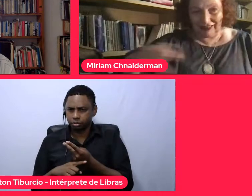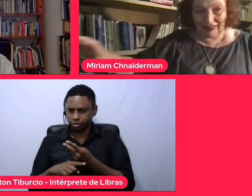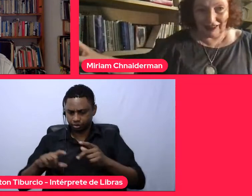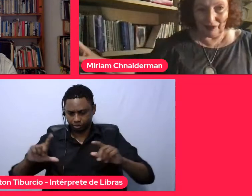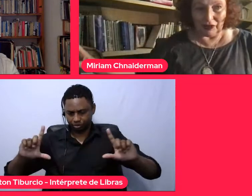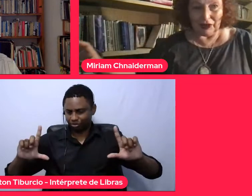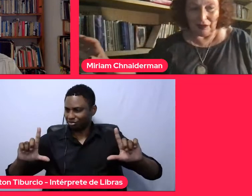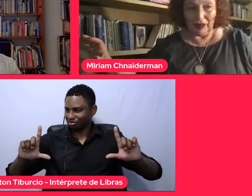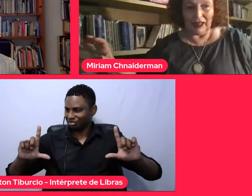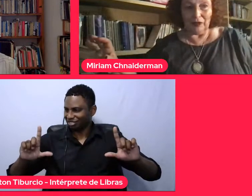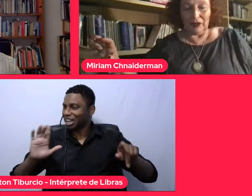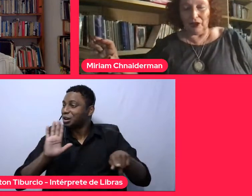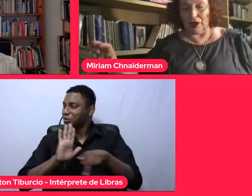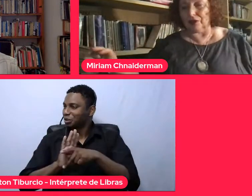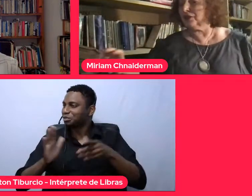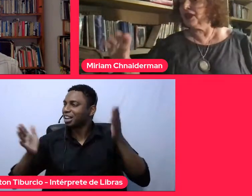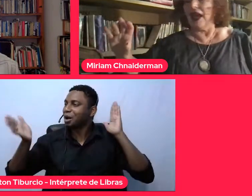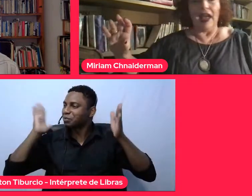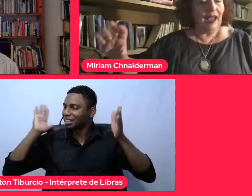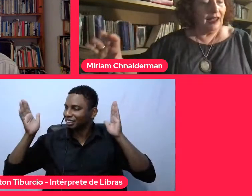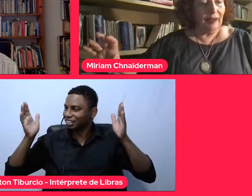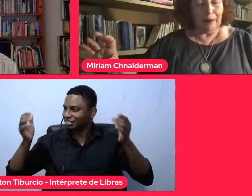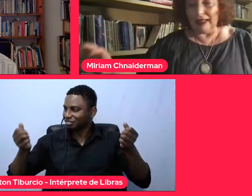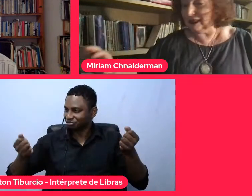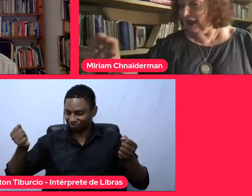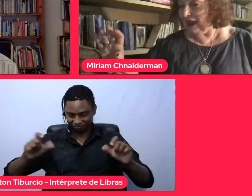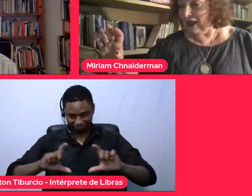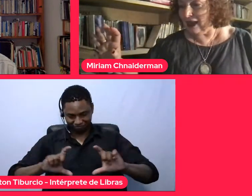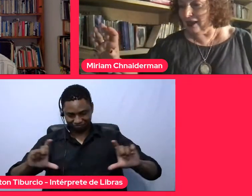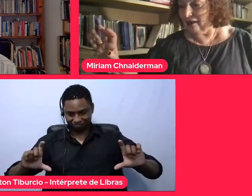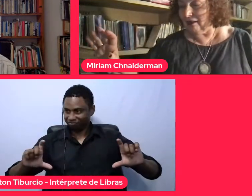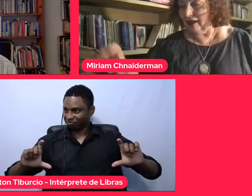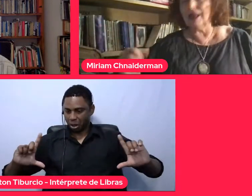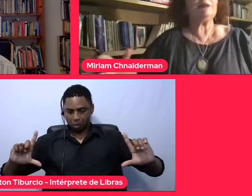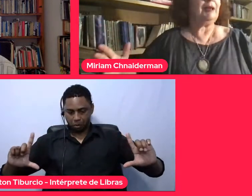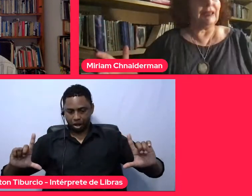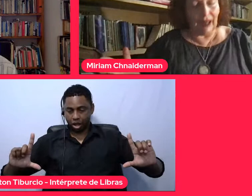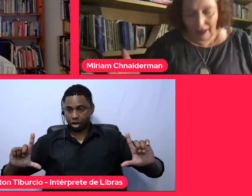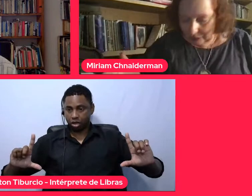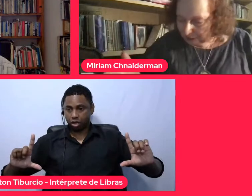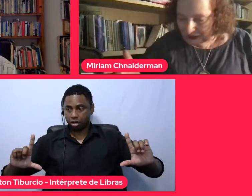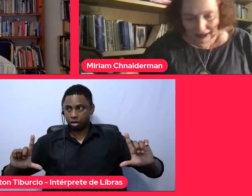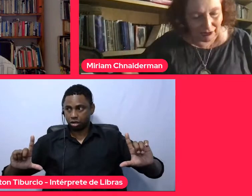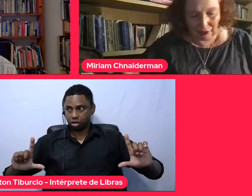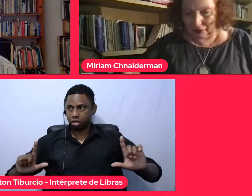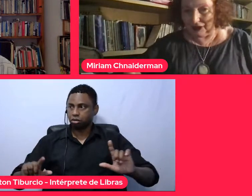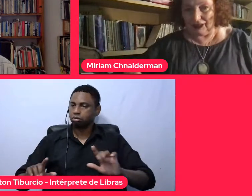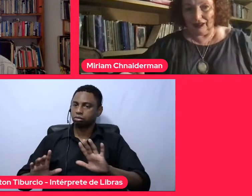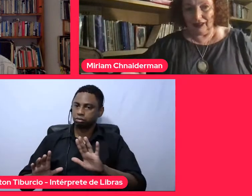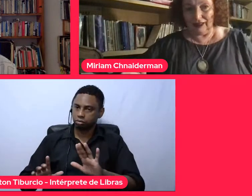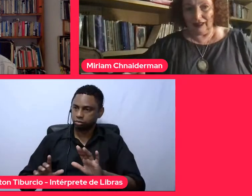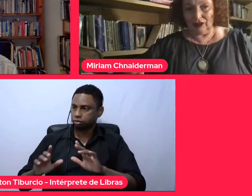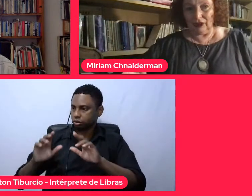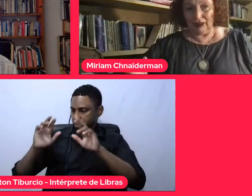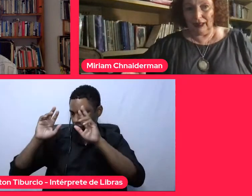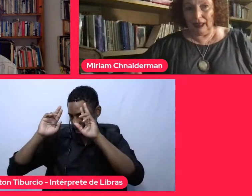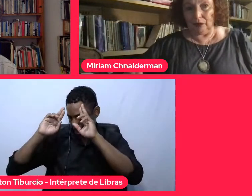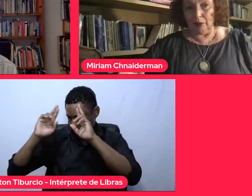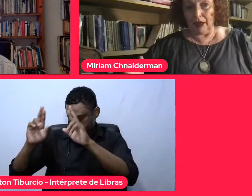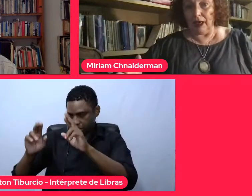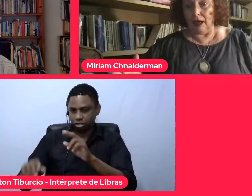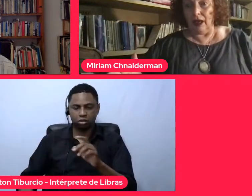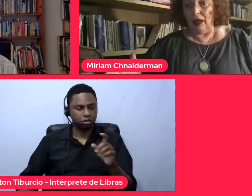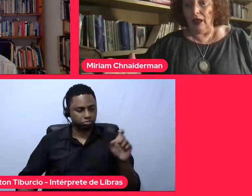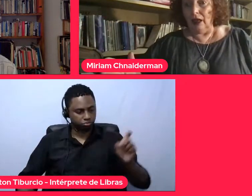dizeres de caminhão que são maravilhosos, passa a respeitar as pichações, quer dizer, acho que